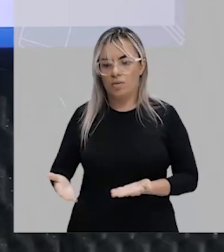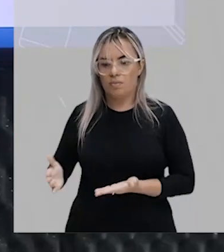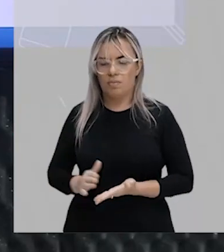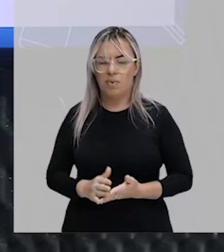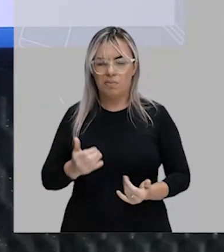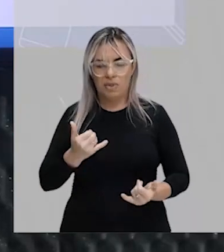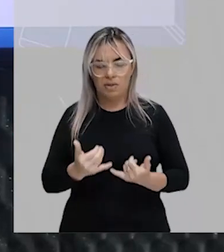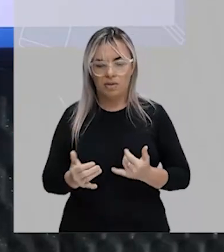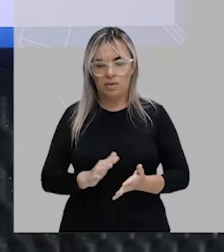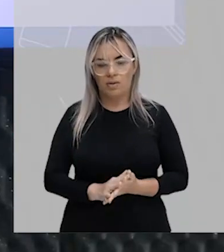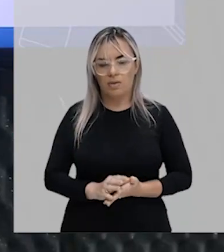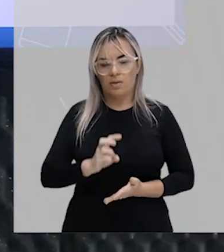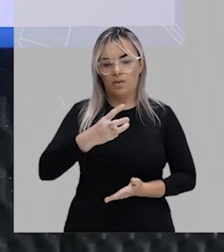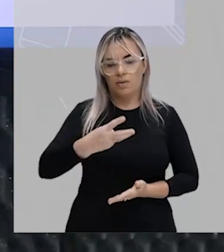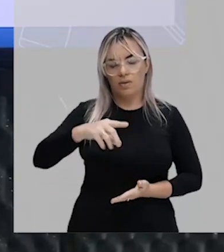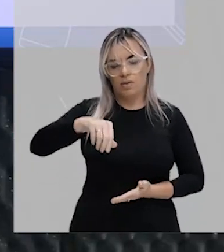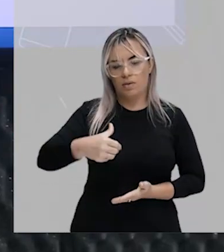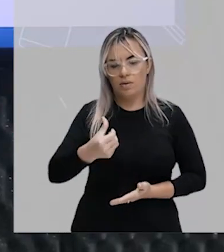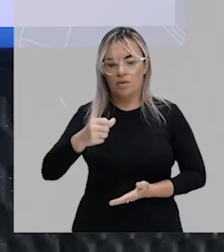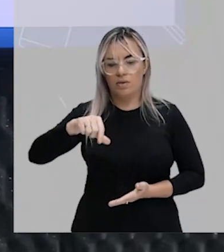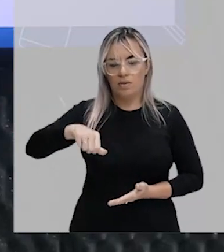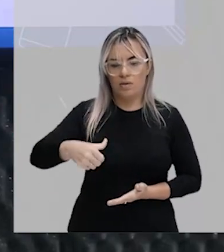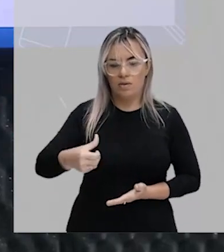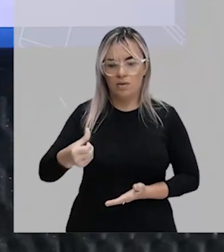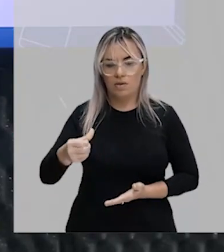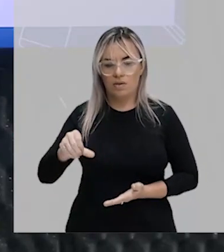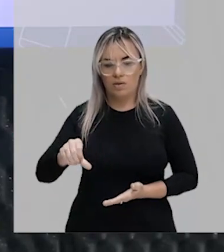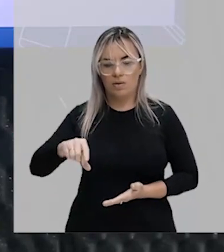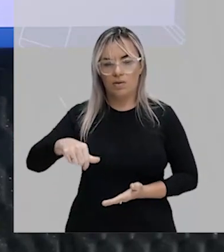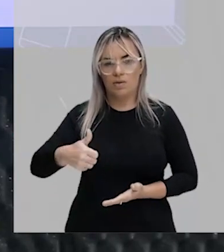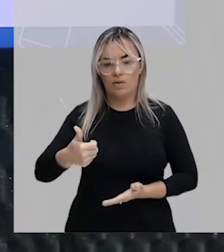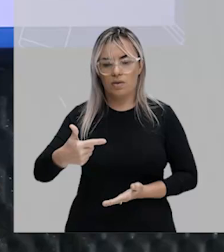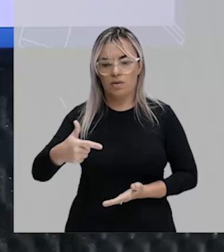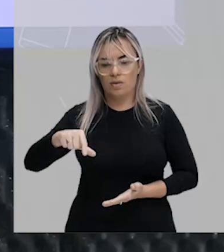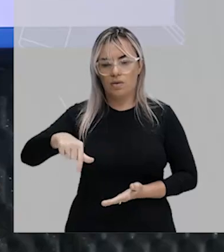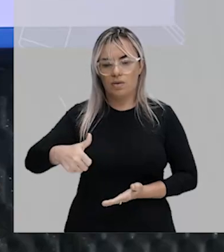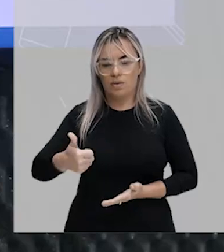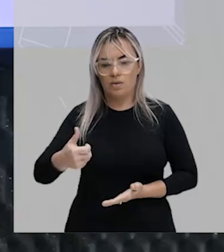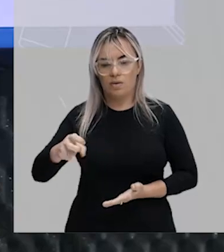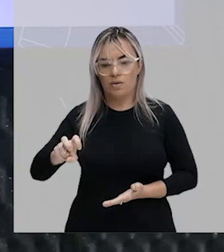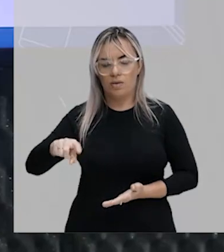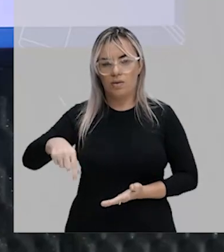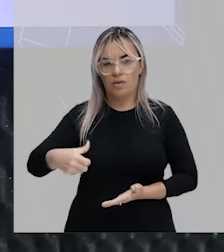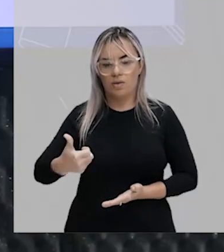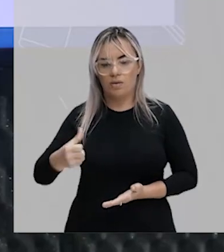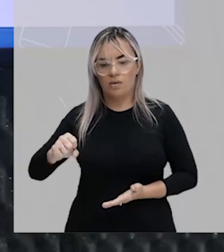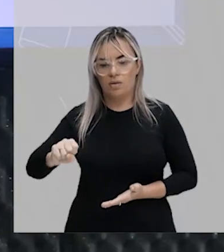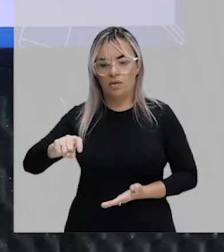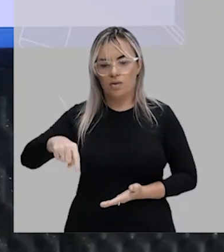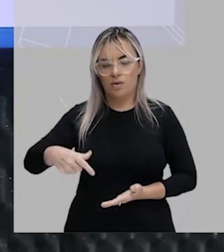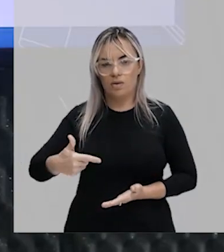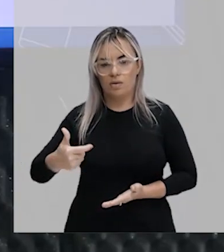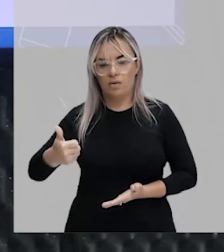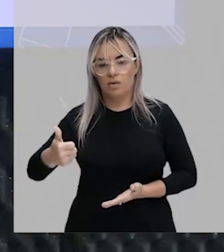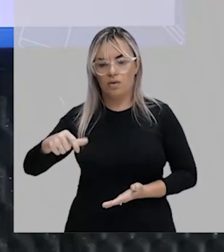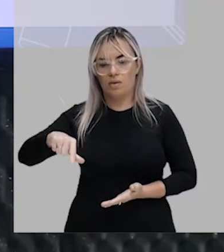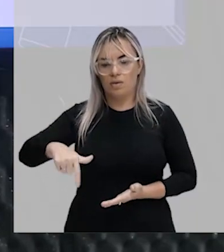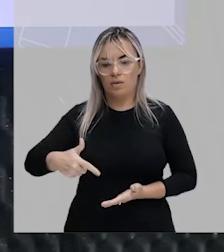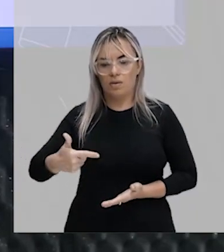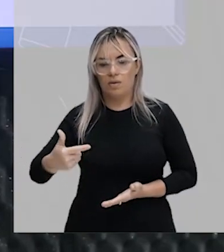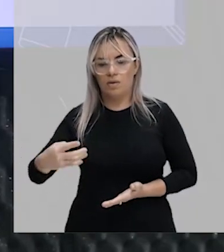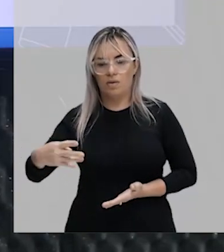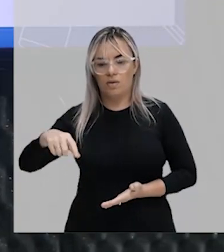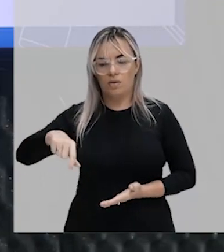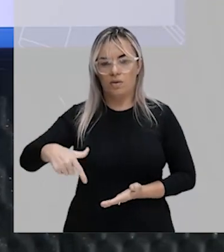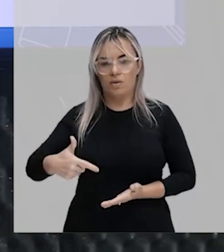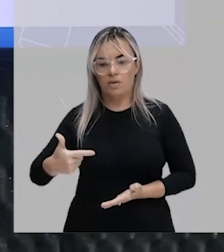B. 3, 6, 9, 12, 15, 18, 21, 24,